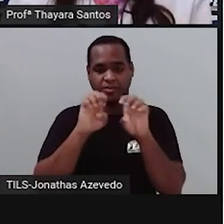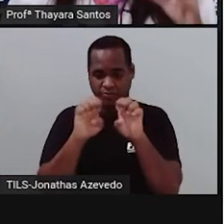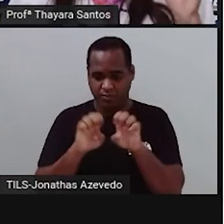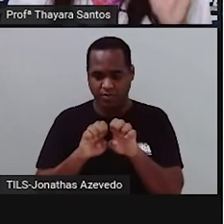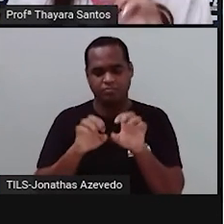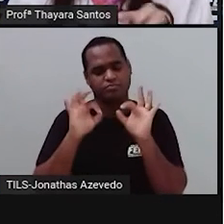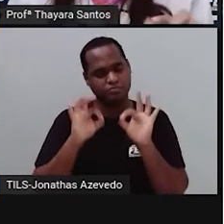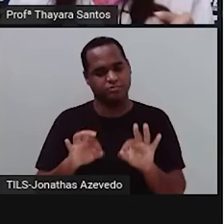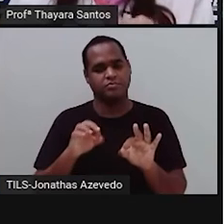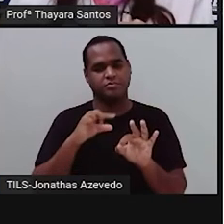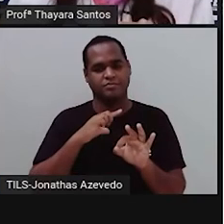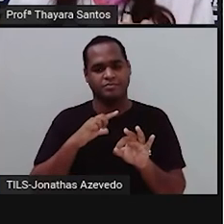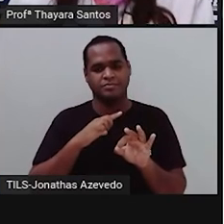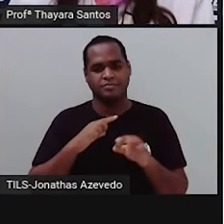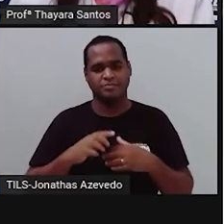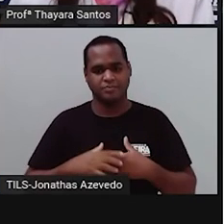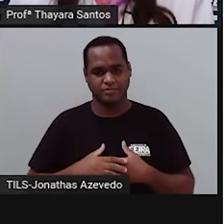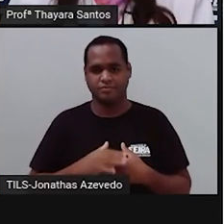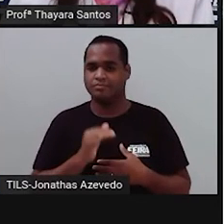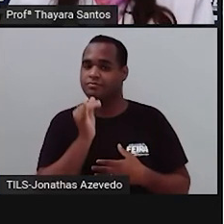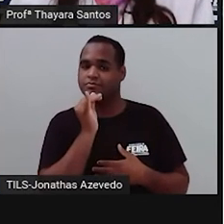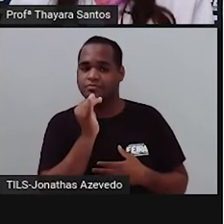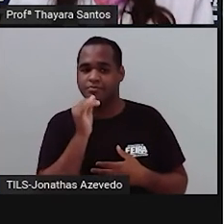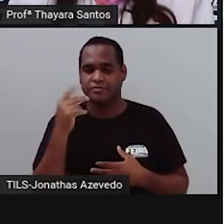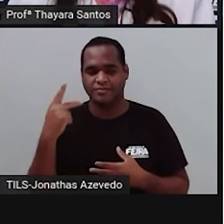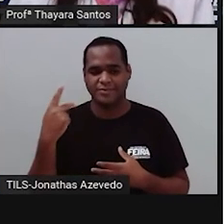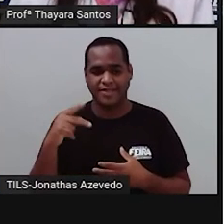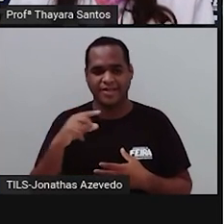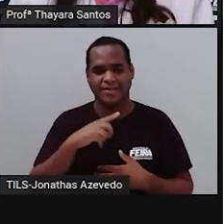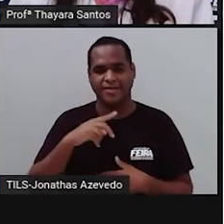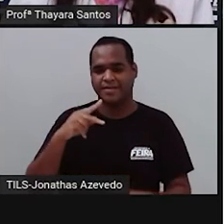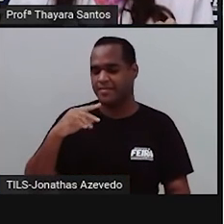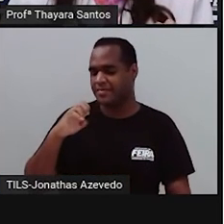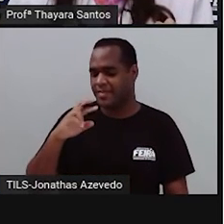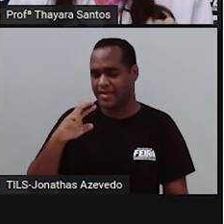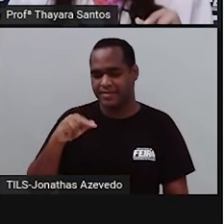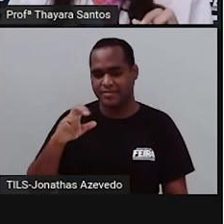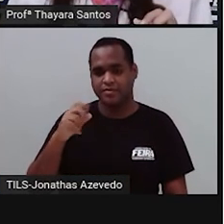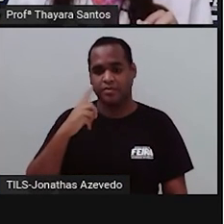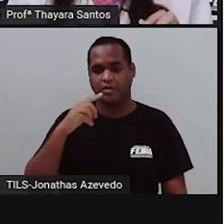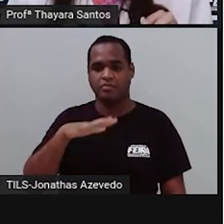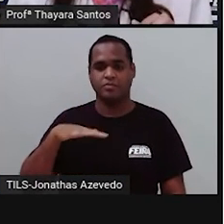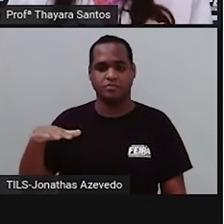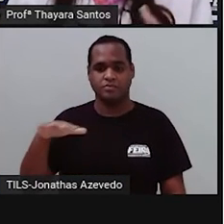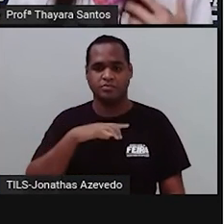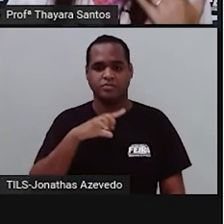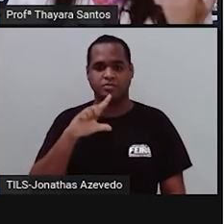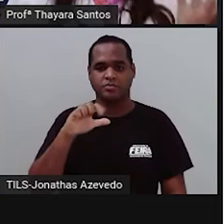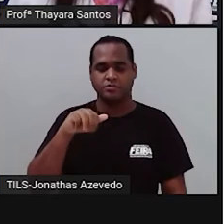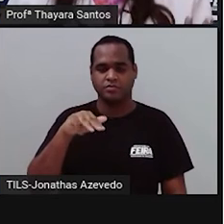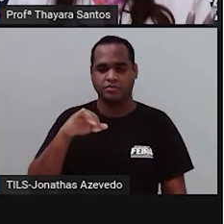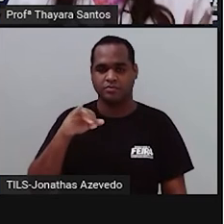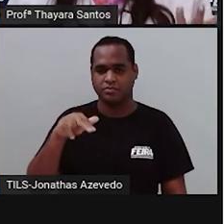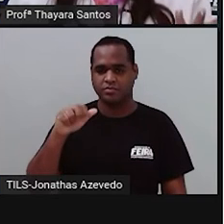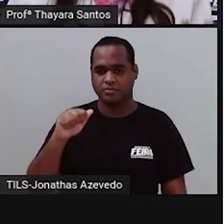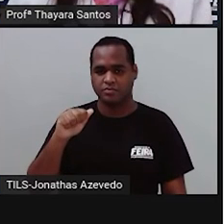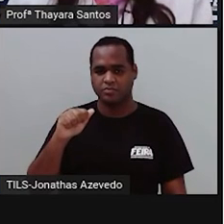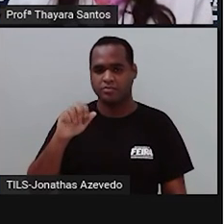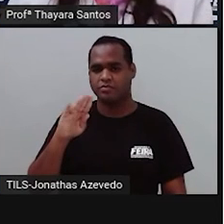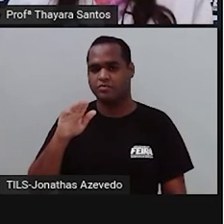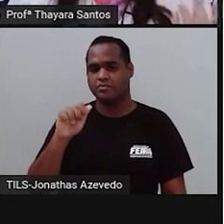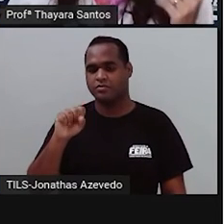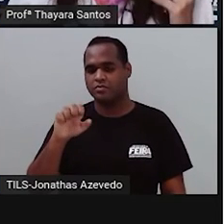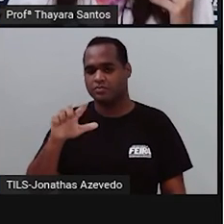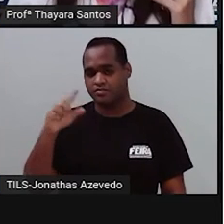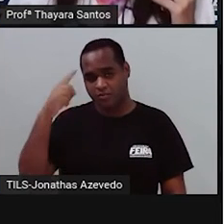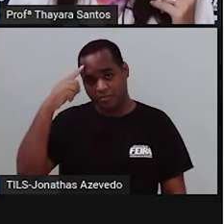básica, aqui está mostrando o exemplo dele embaixo da pele. Então, a gente tem uma região que a gente chama de lâmina basal, que vai estar em contato com